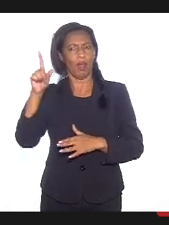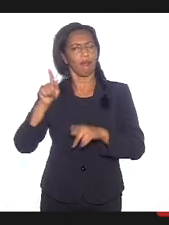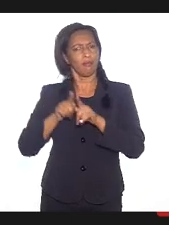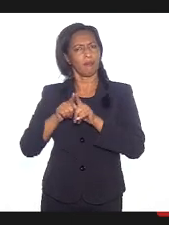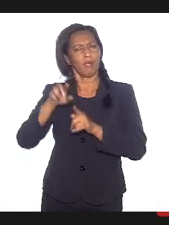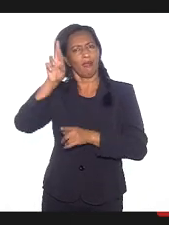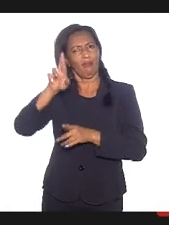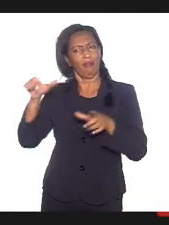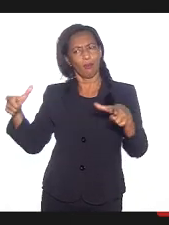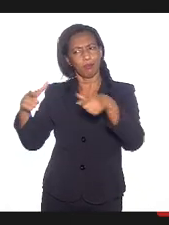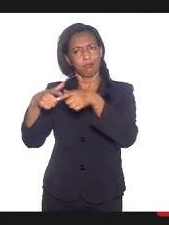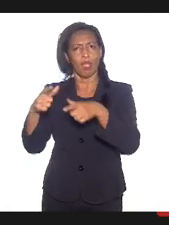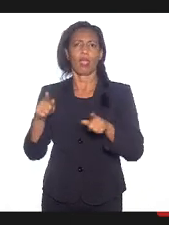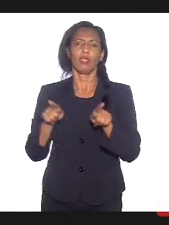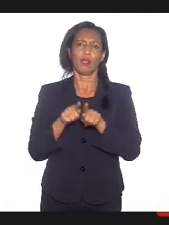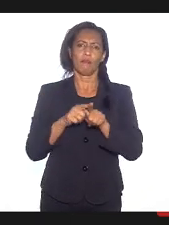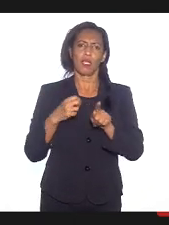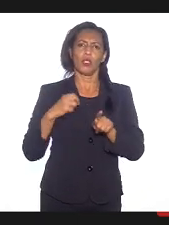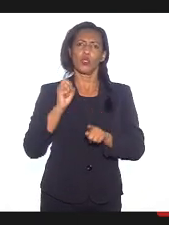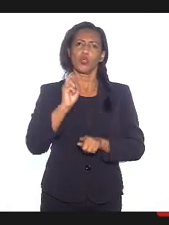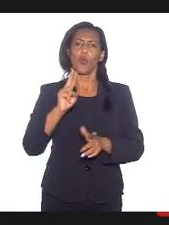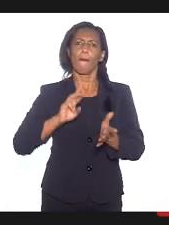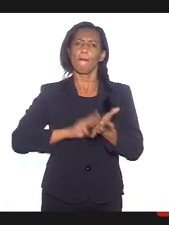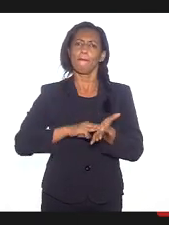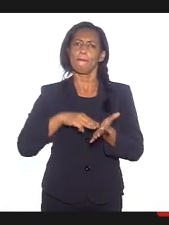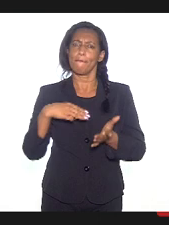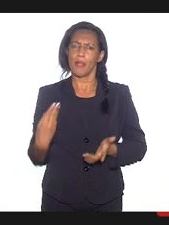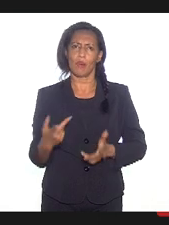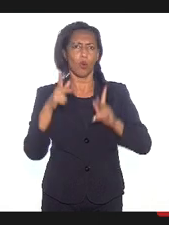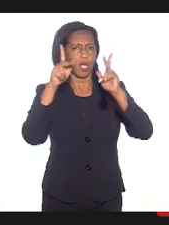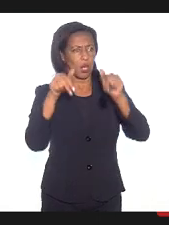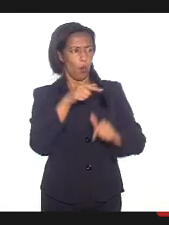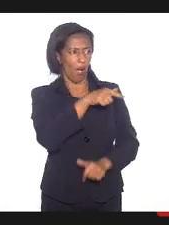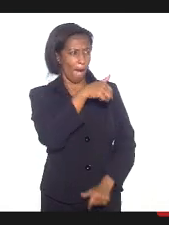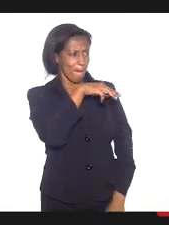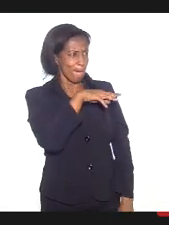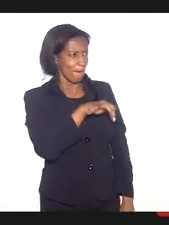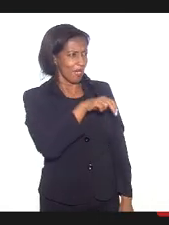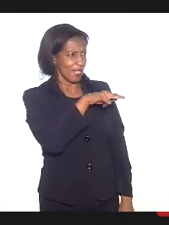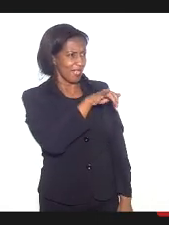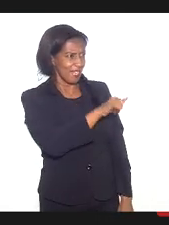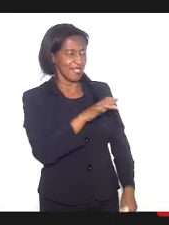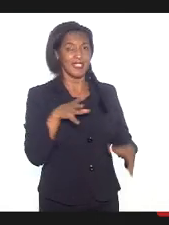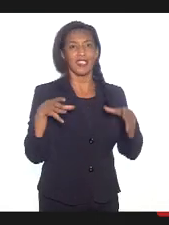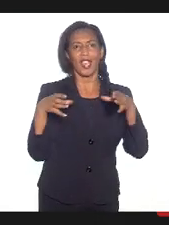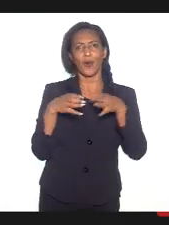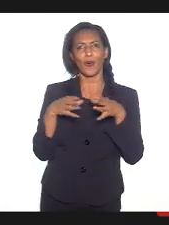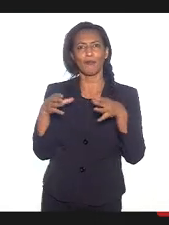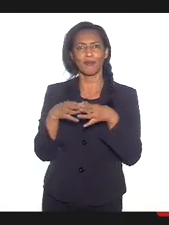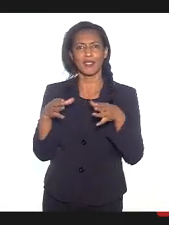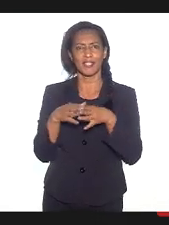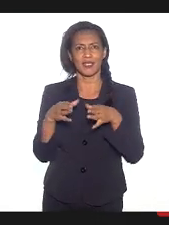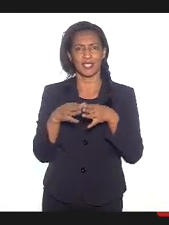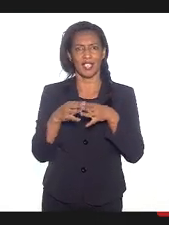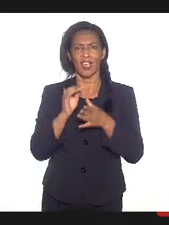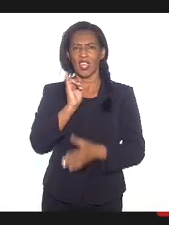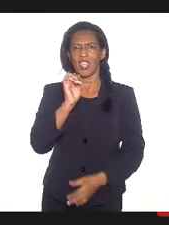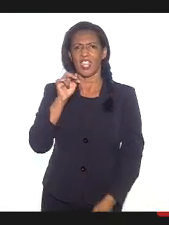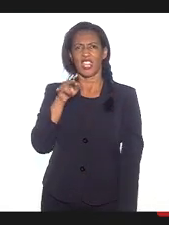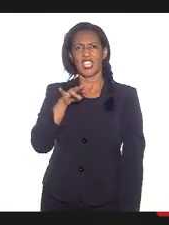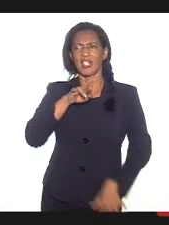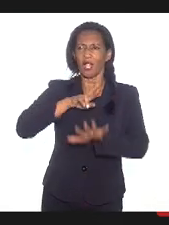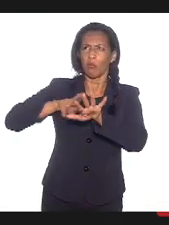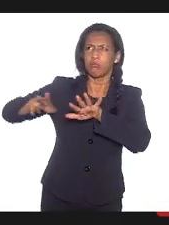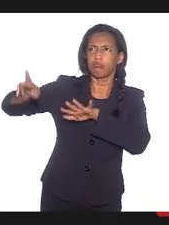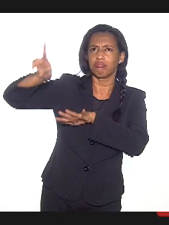além disso, sou membro, junto com a Mãe Nilce, grande orgulho, da Comissão Interreligiosa pelo